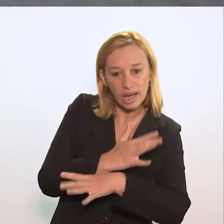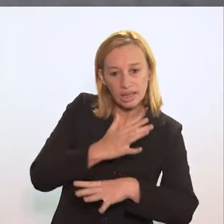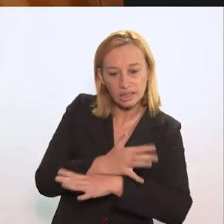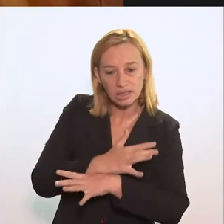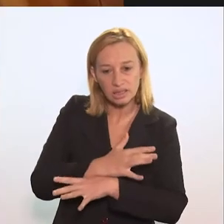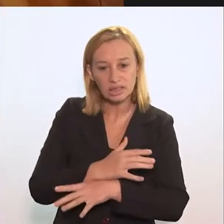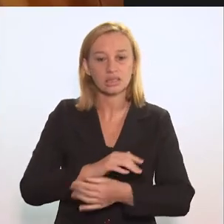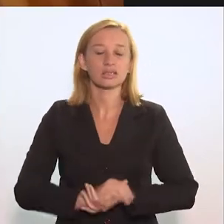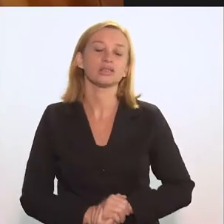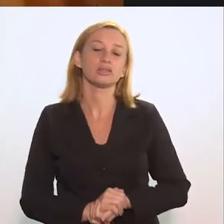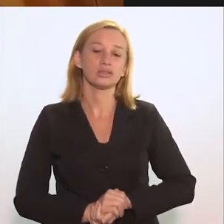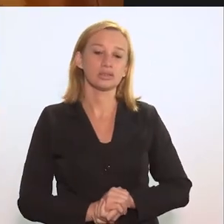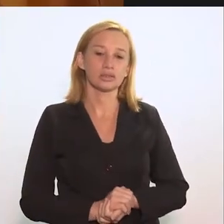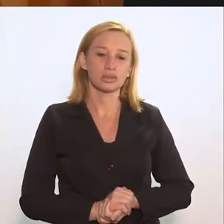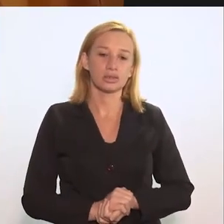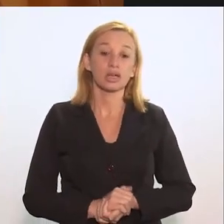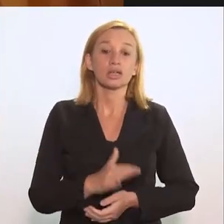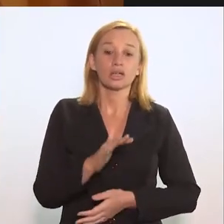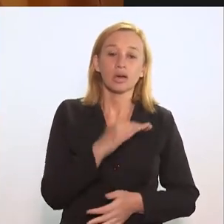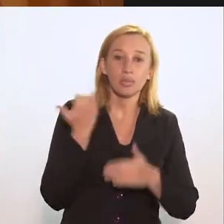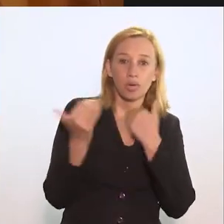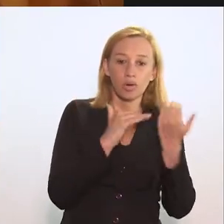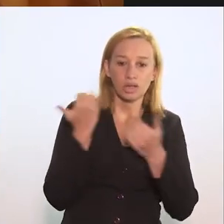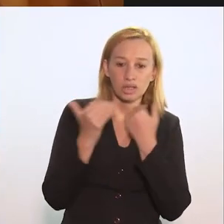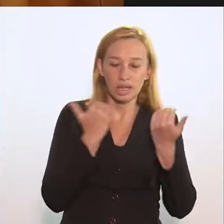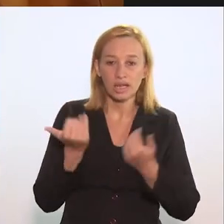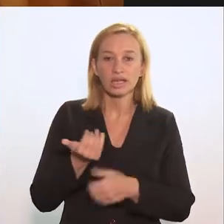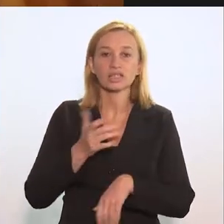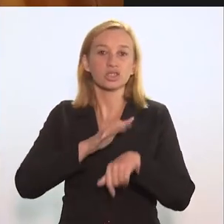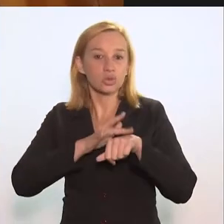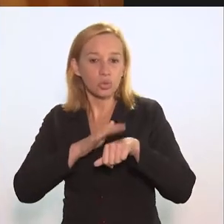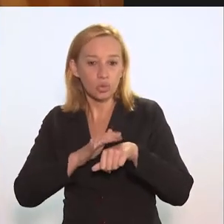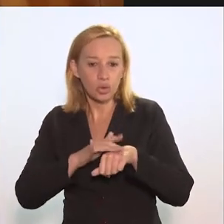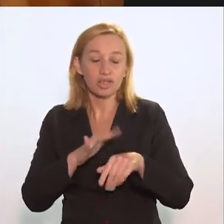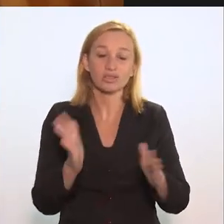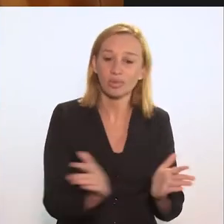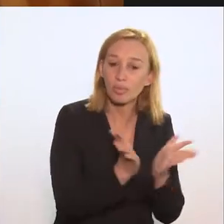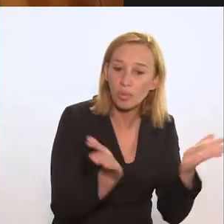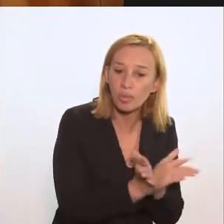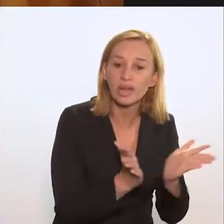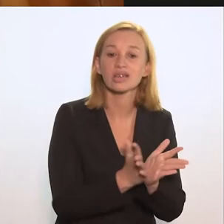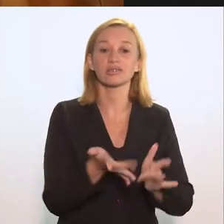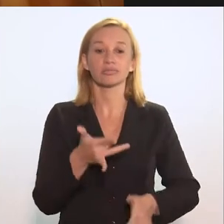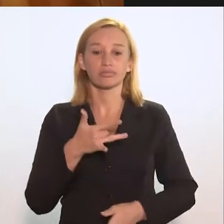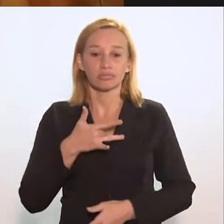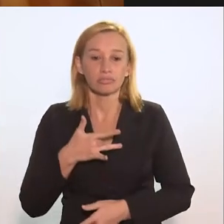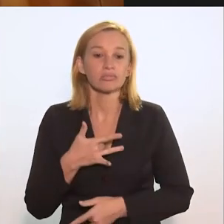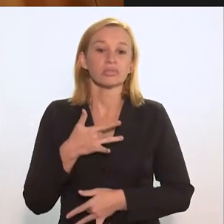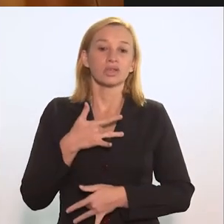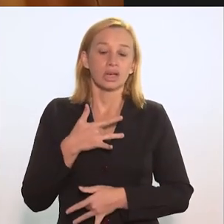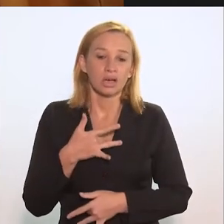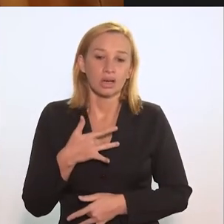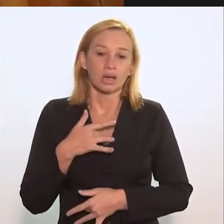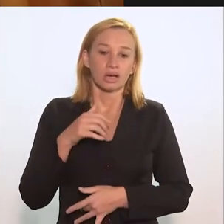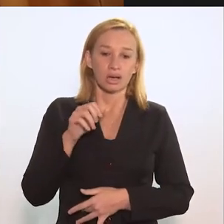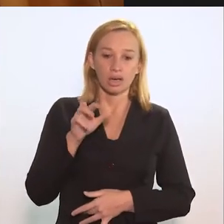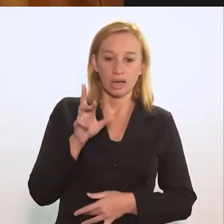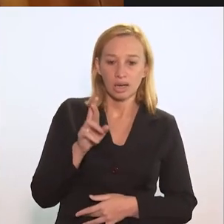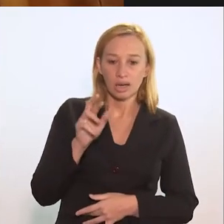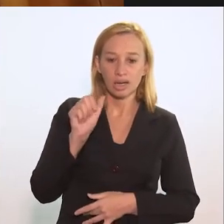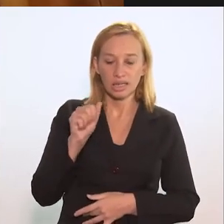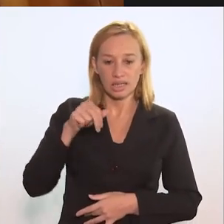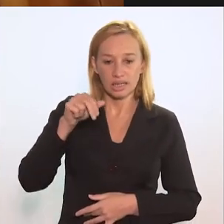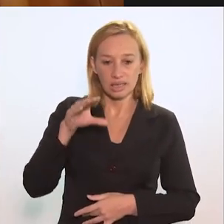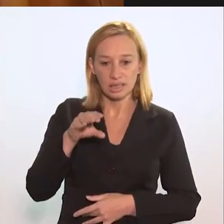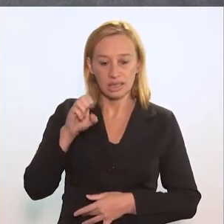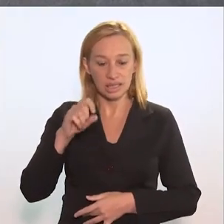tem provocado também um aumento da incidência e da mortalidade de doenças relacionadas à pobreza, como é o caso da tuberculose, a